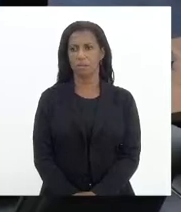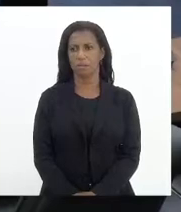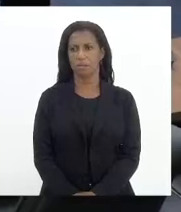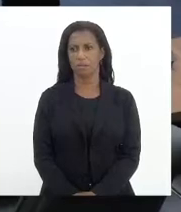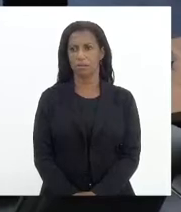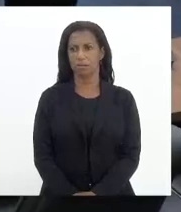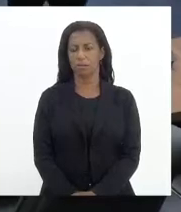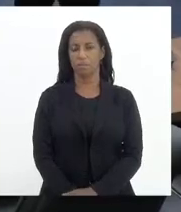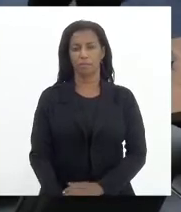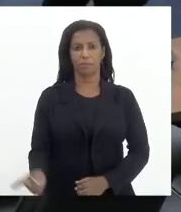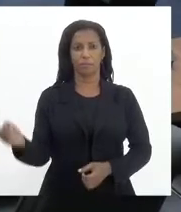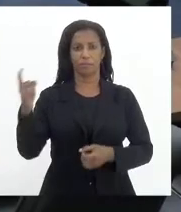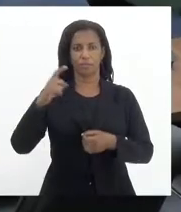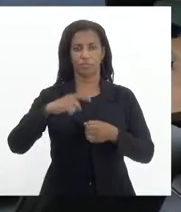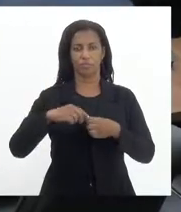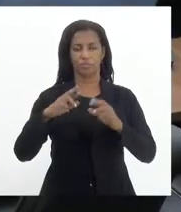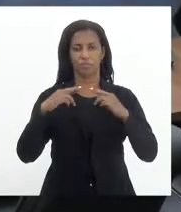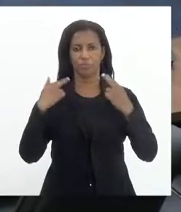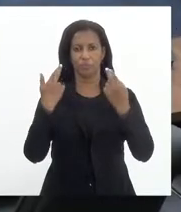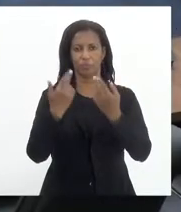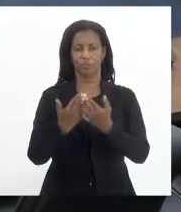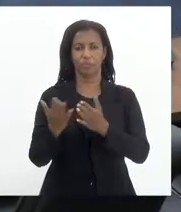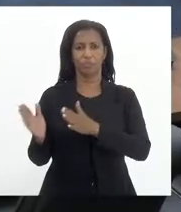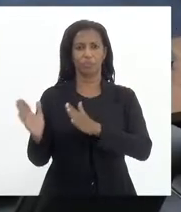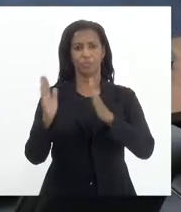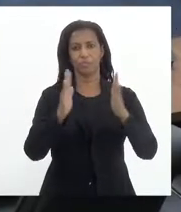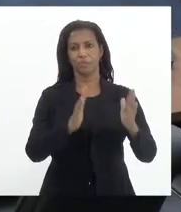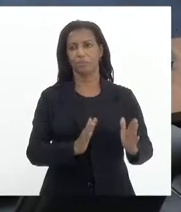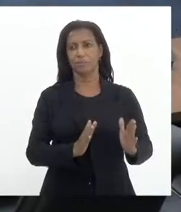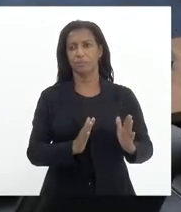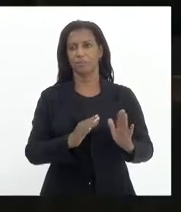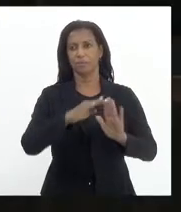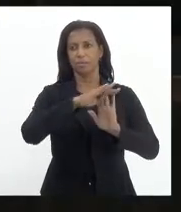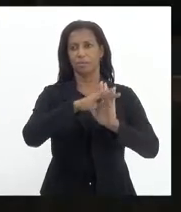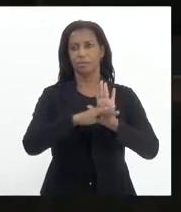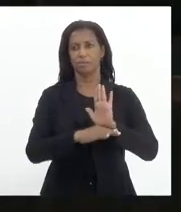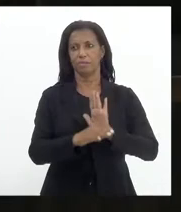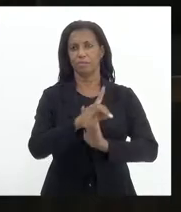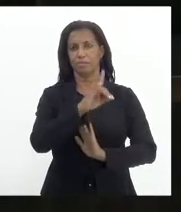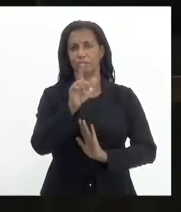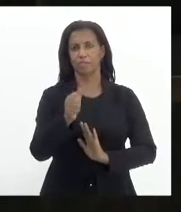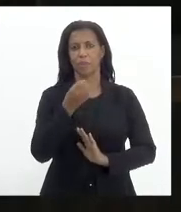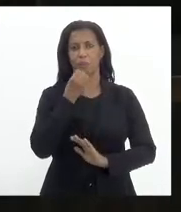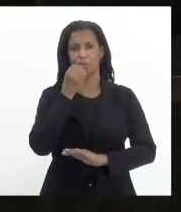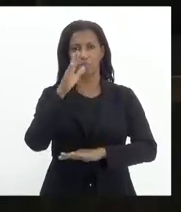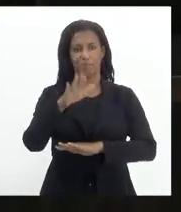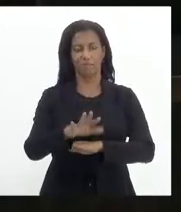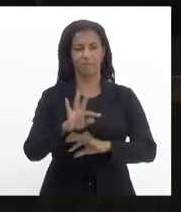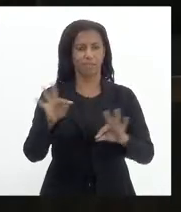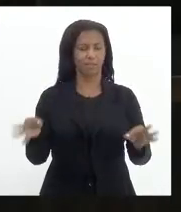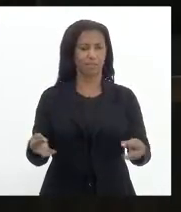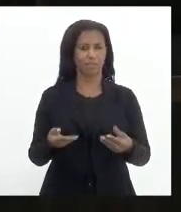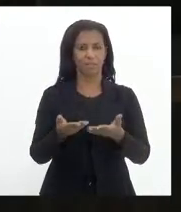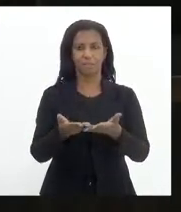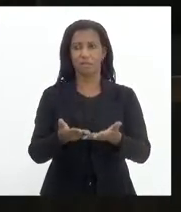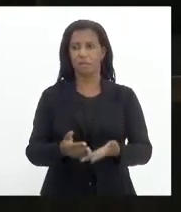Está reaberta a sessão. Passa-se a ordem do dia. Boa tarde a todas e todos.